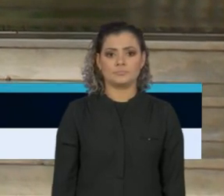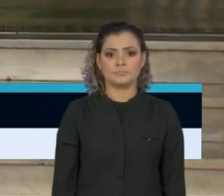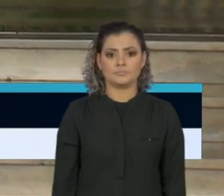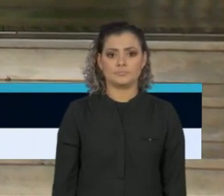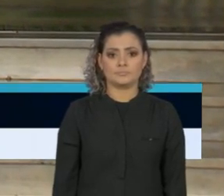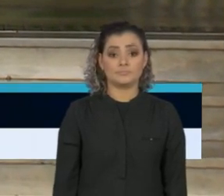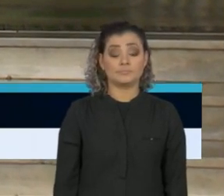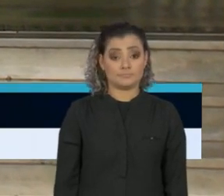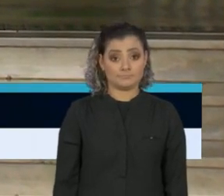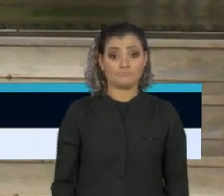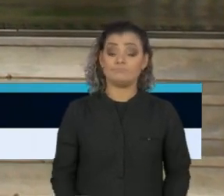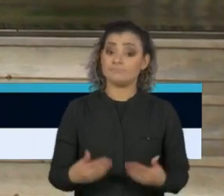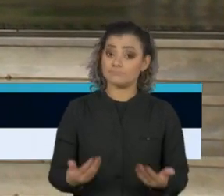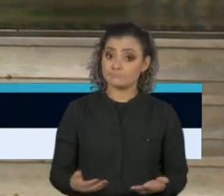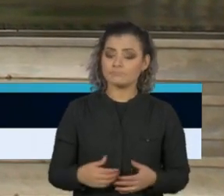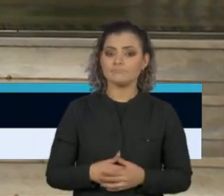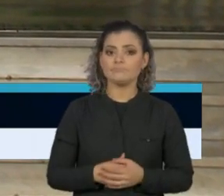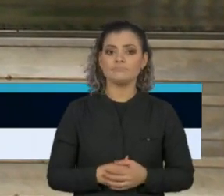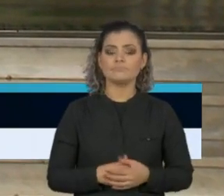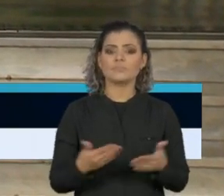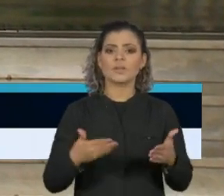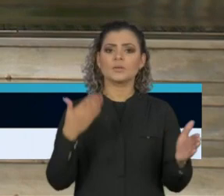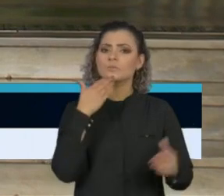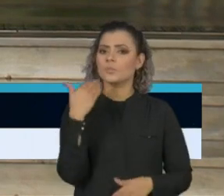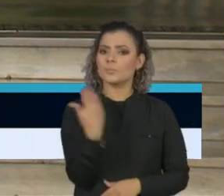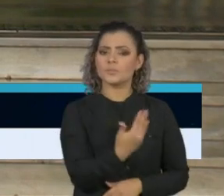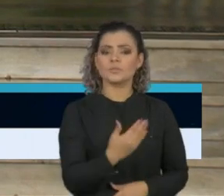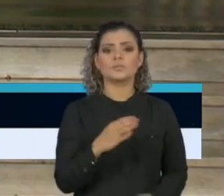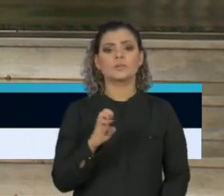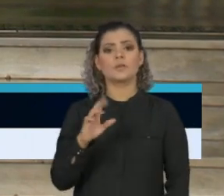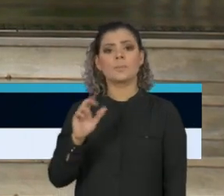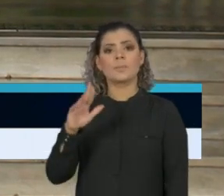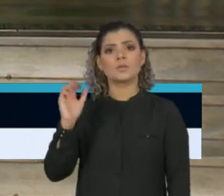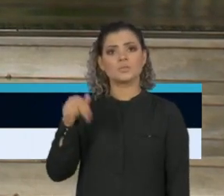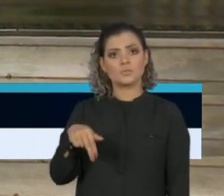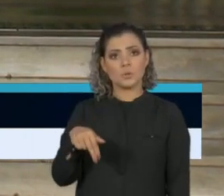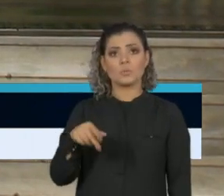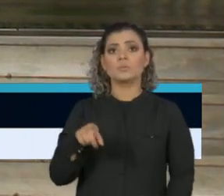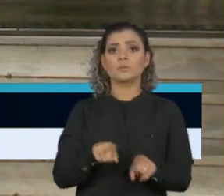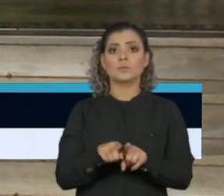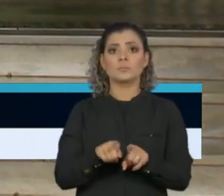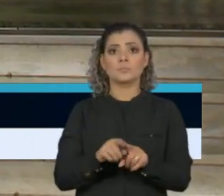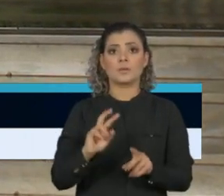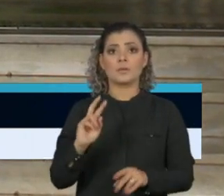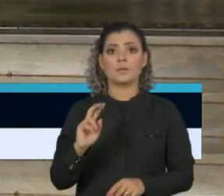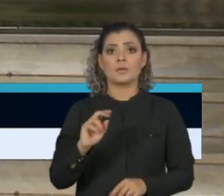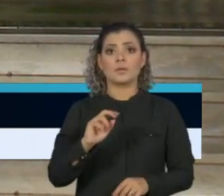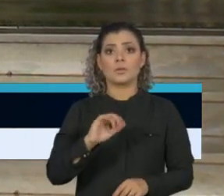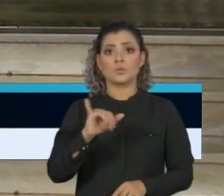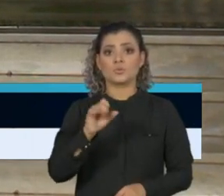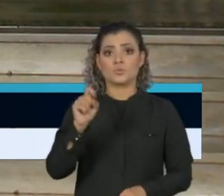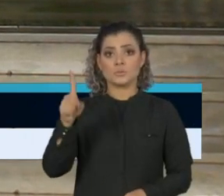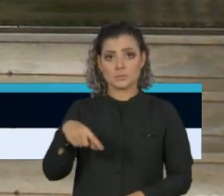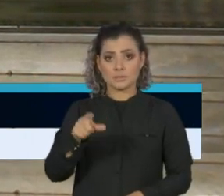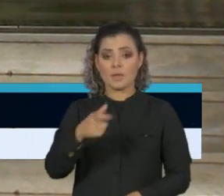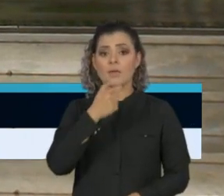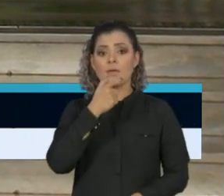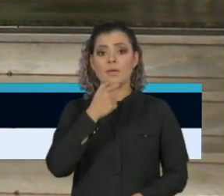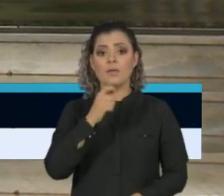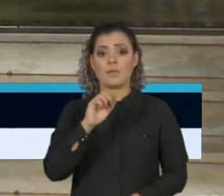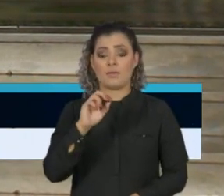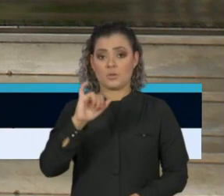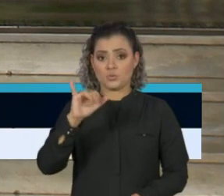Agora sim. Vou pedir, Emerson, que também o doutor Zé Henrique Guerma contribua na resposta,